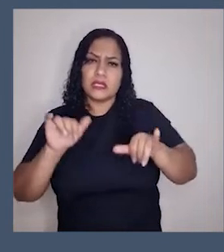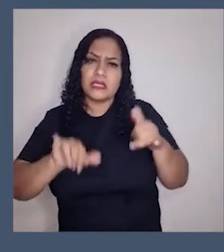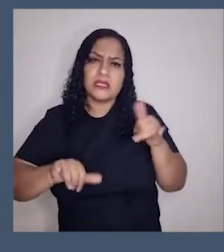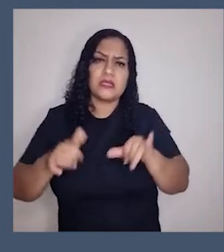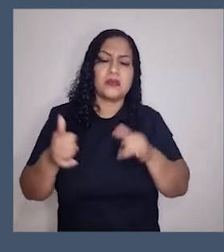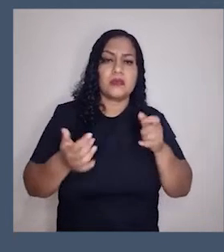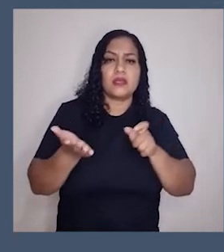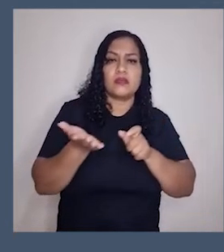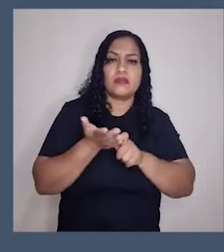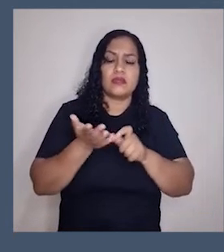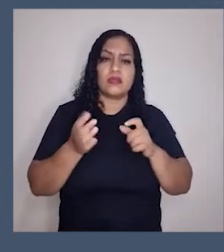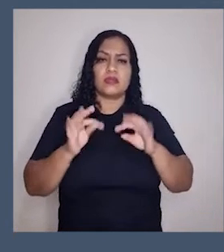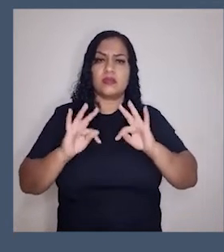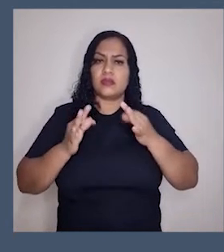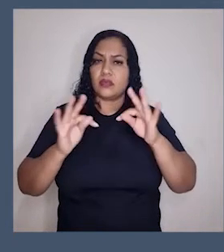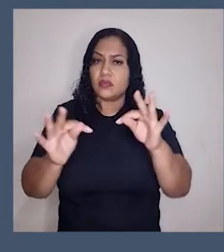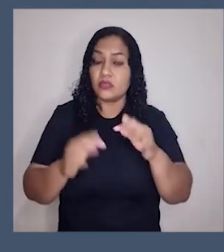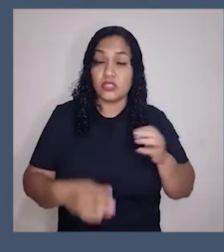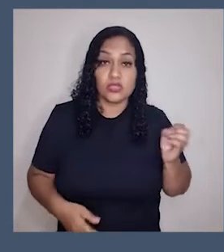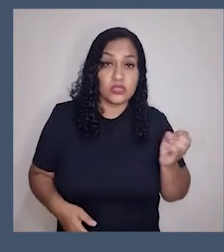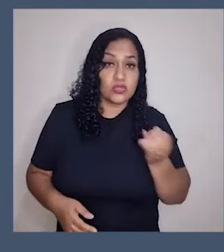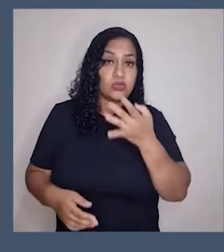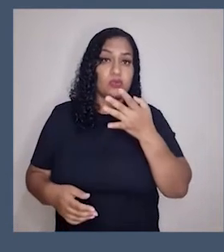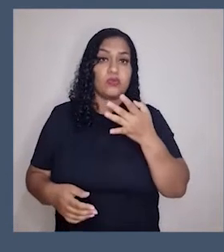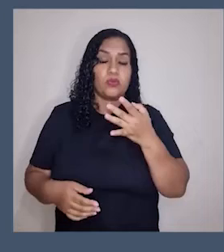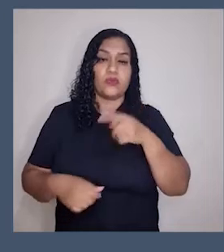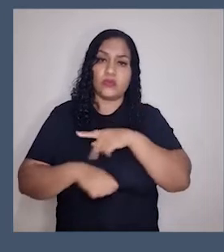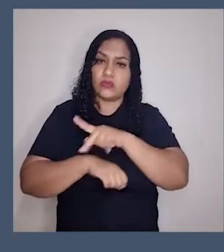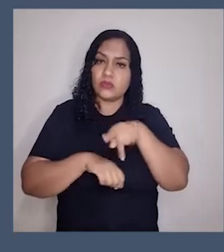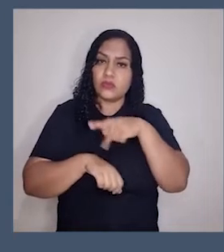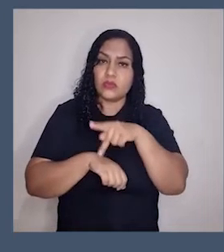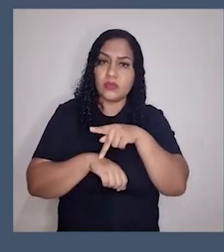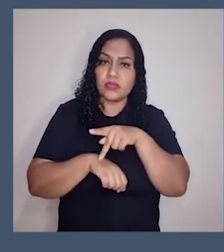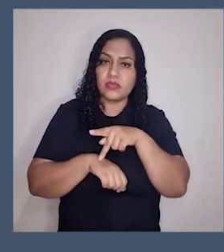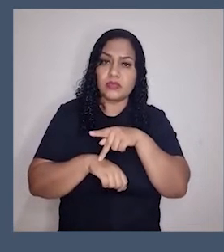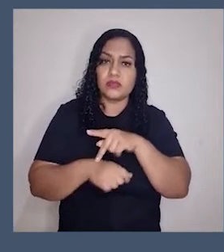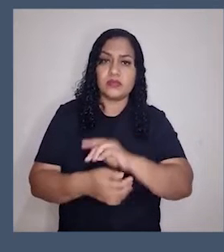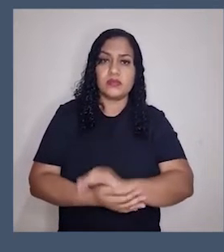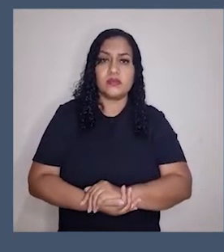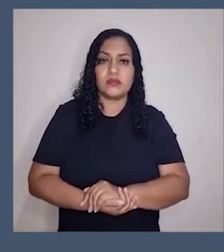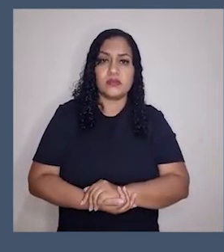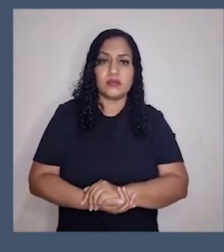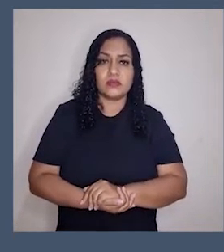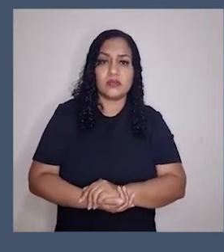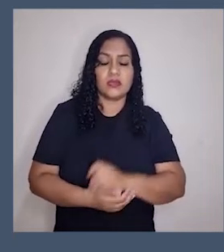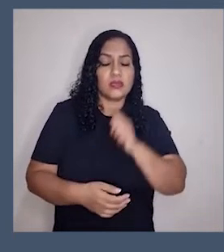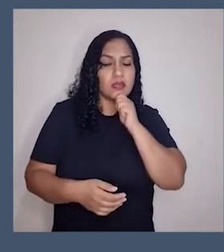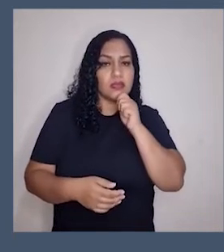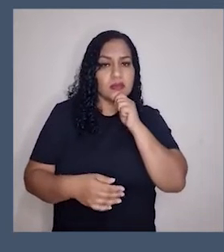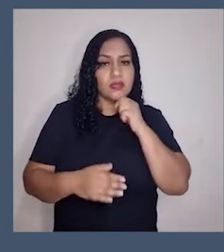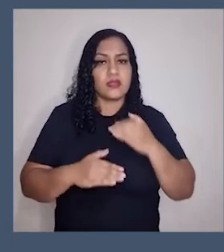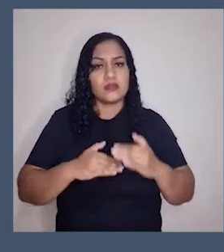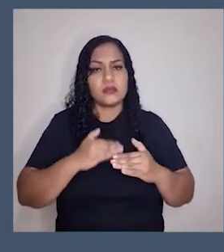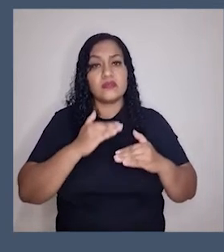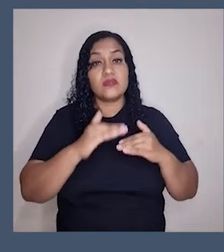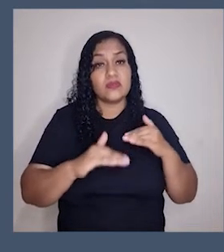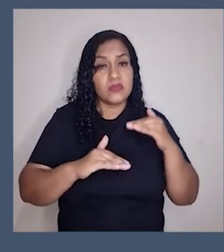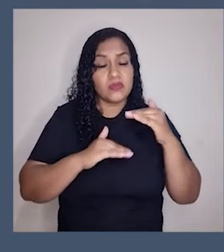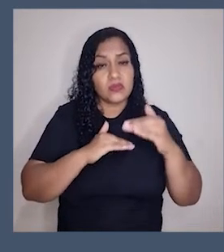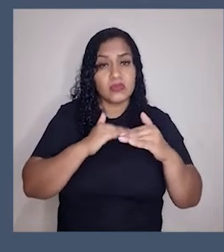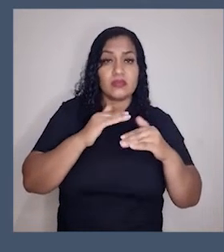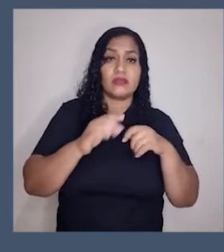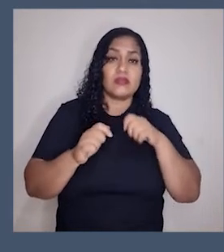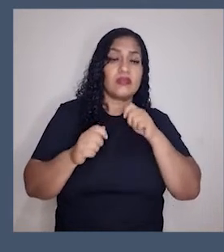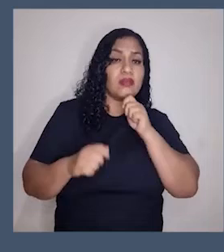microchips, química fina, tudo isso nós, né? Os países em industrialização,